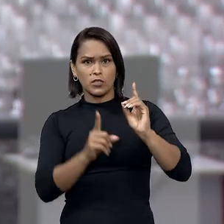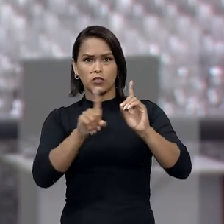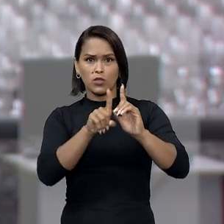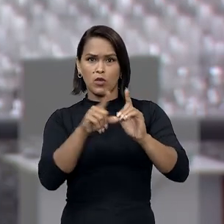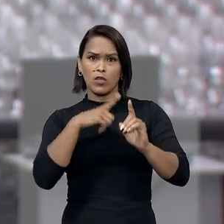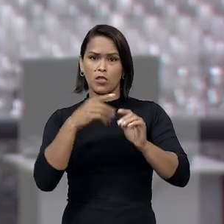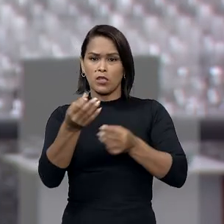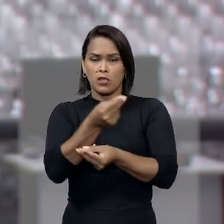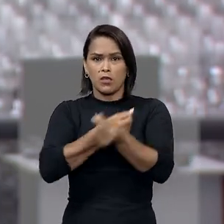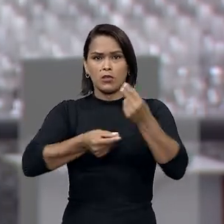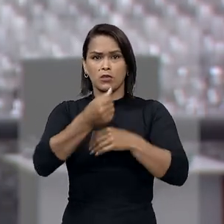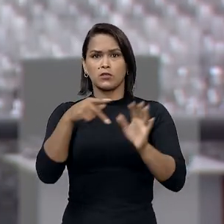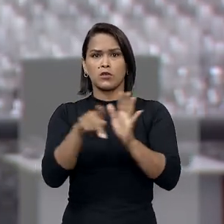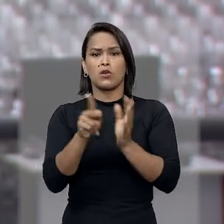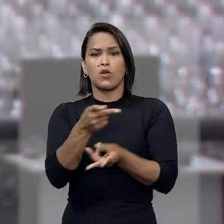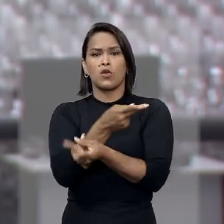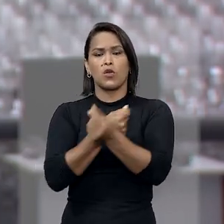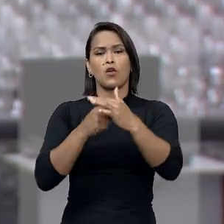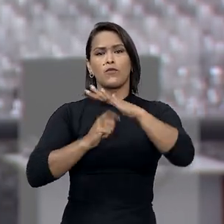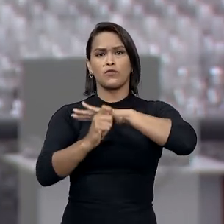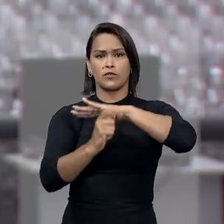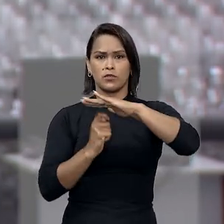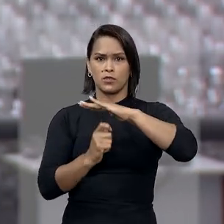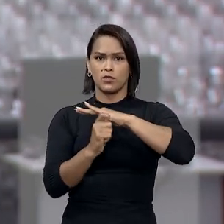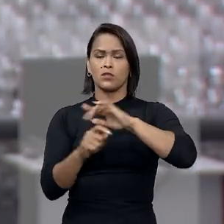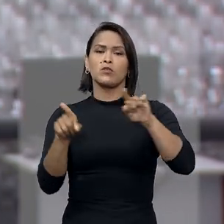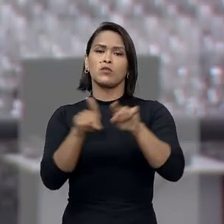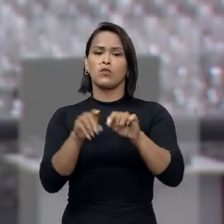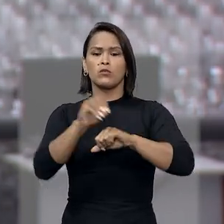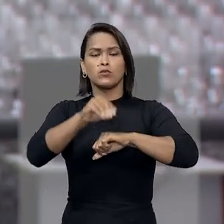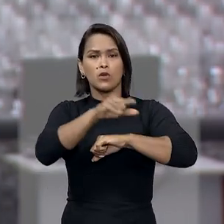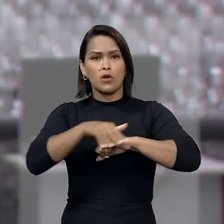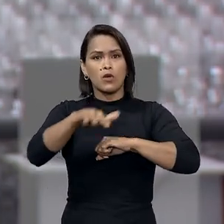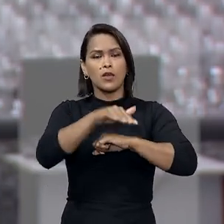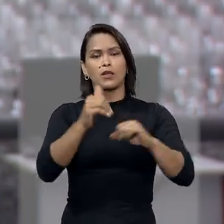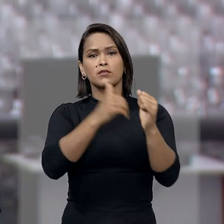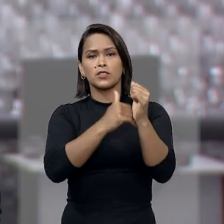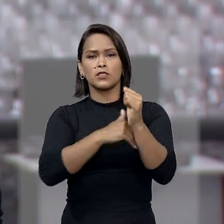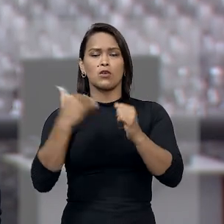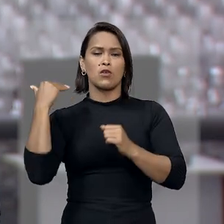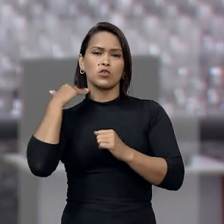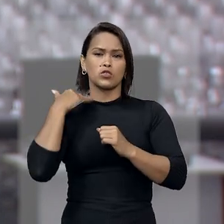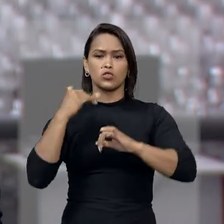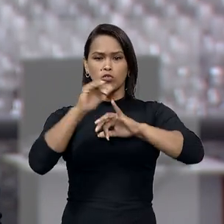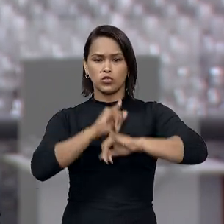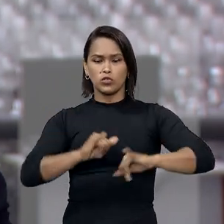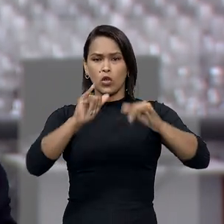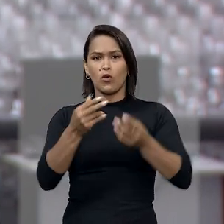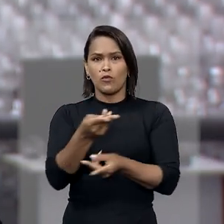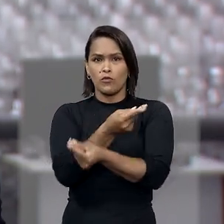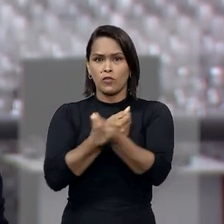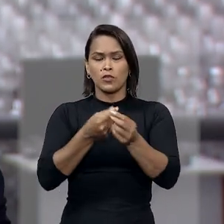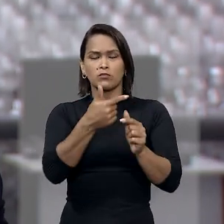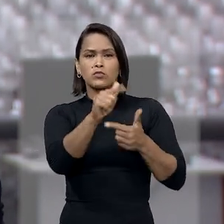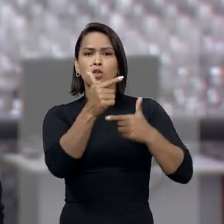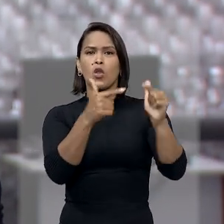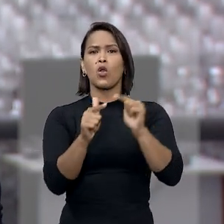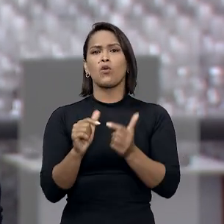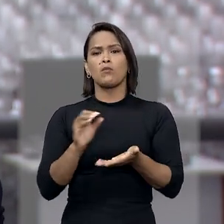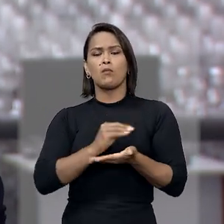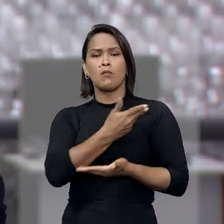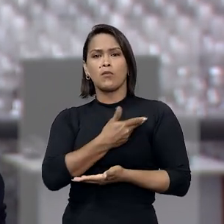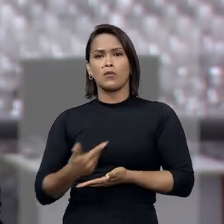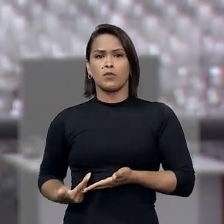termos de negociações econômico-financeiras, com a divulgação irrestrita de todos os valores incertos em suas contas